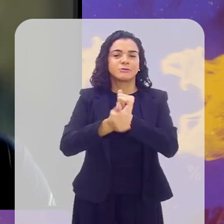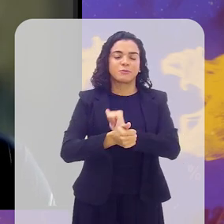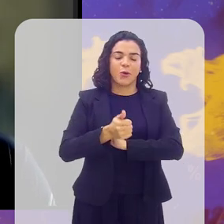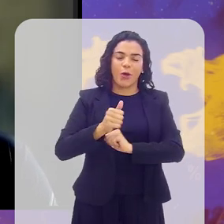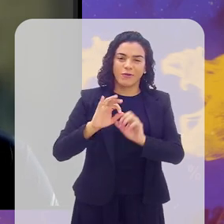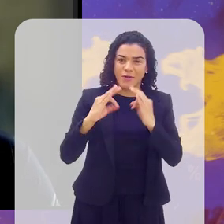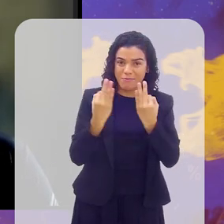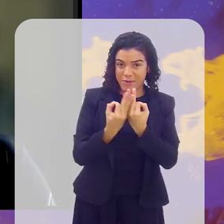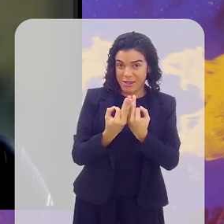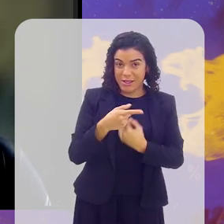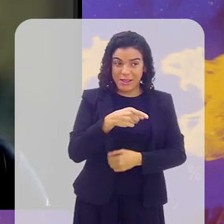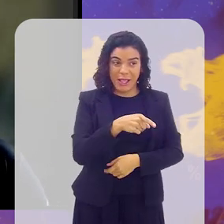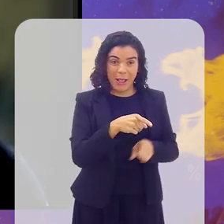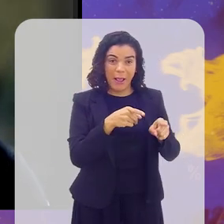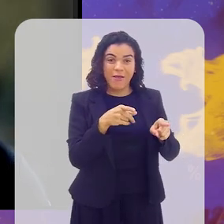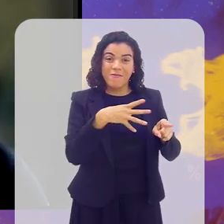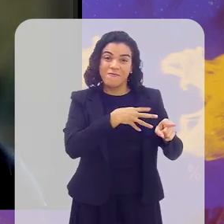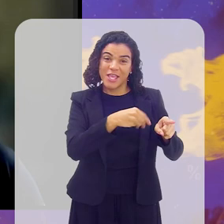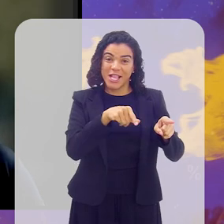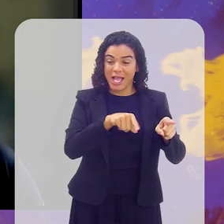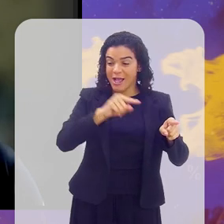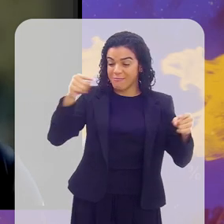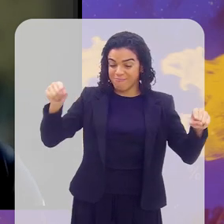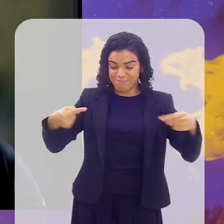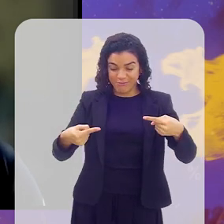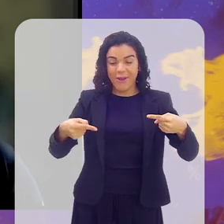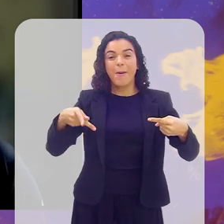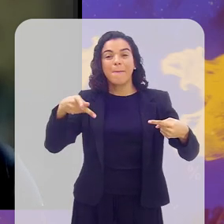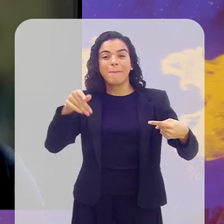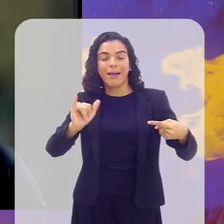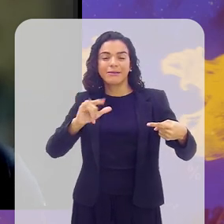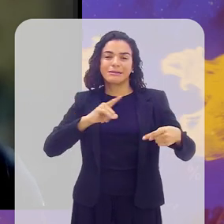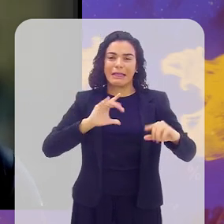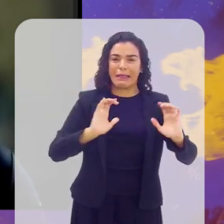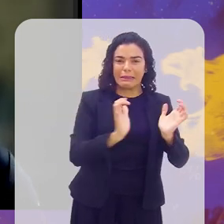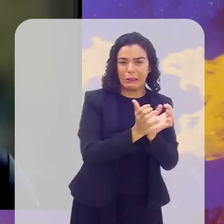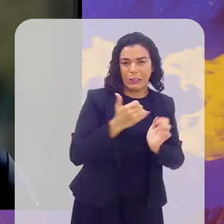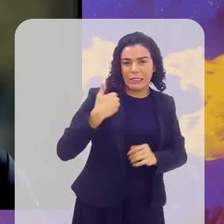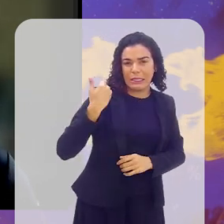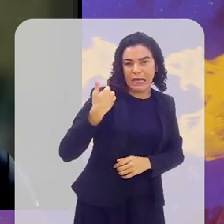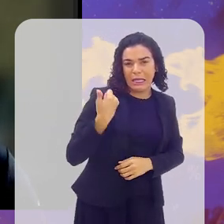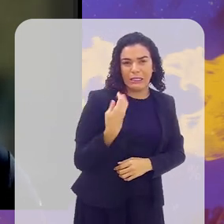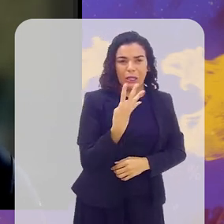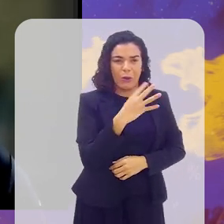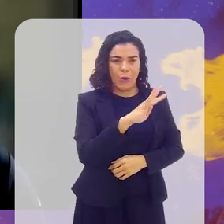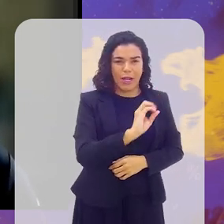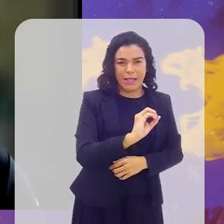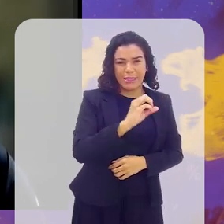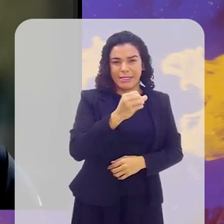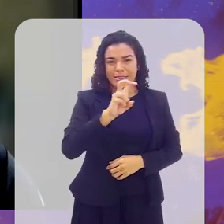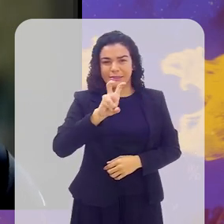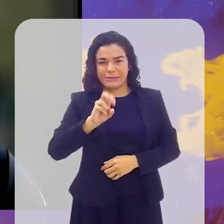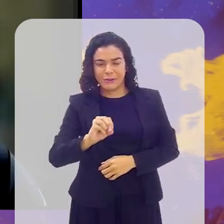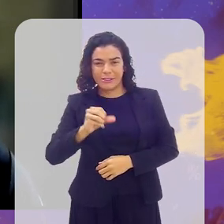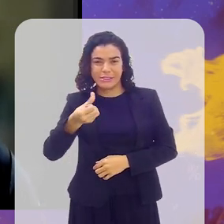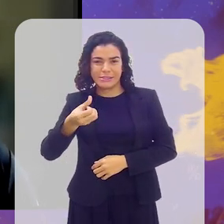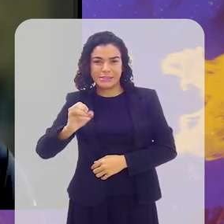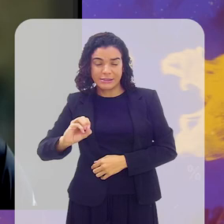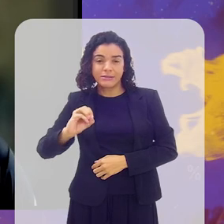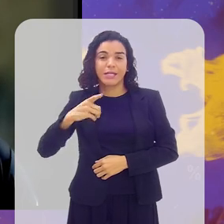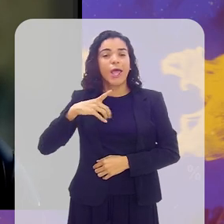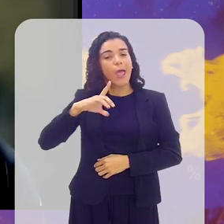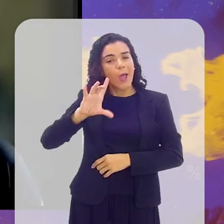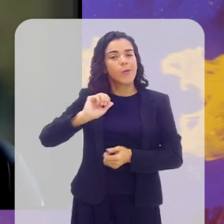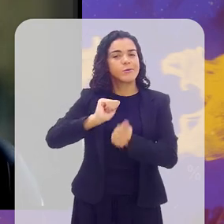A filha joga com o pai, tem as categorias mistas também, tem as categorias por idade, a gente faz 40, 50, 60. Então, é um esporte